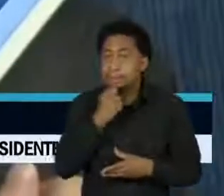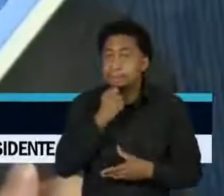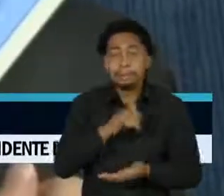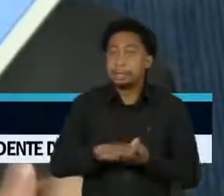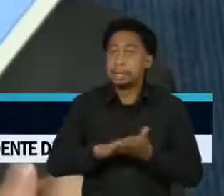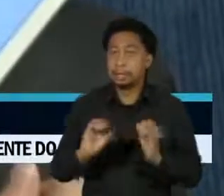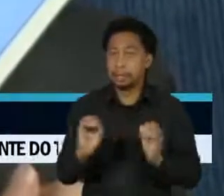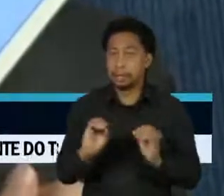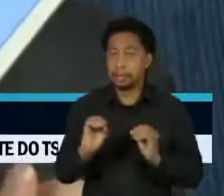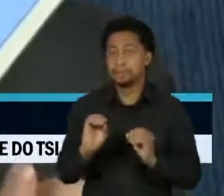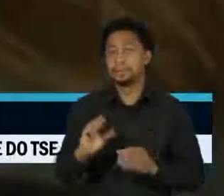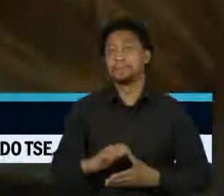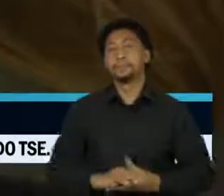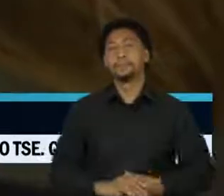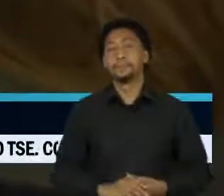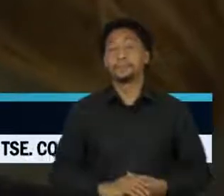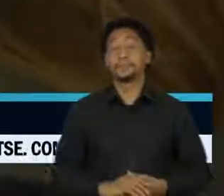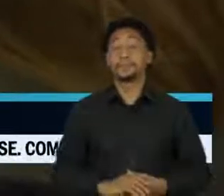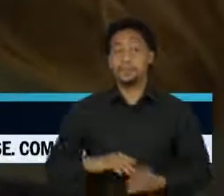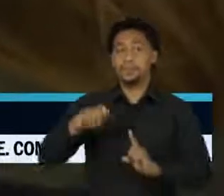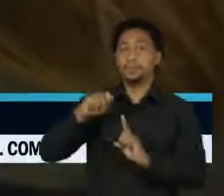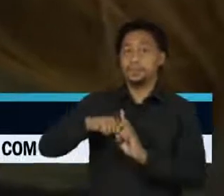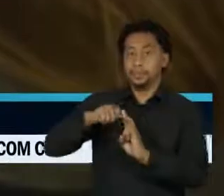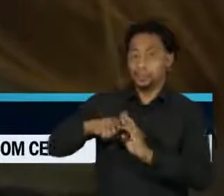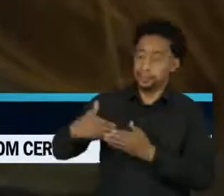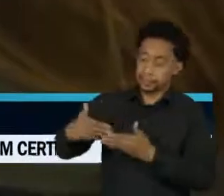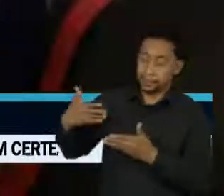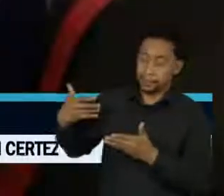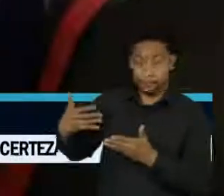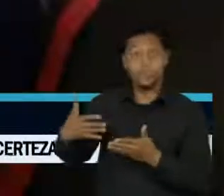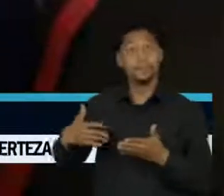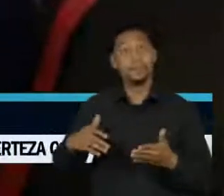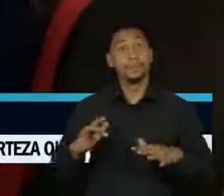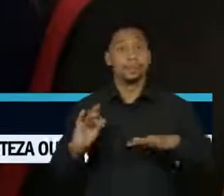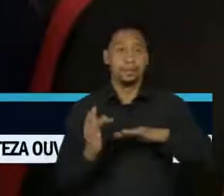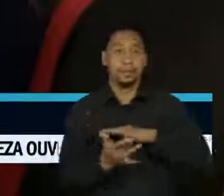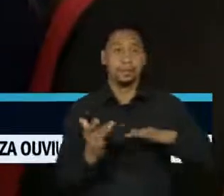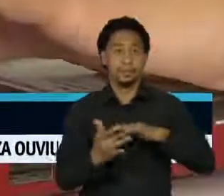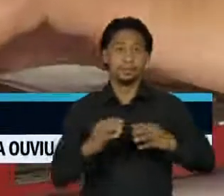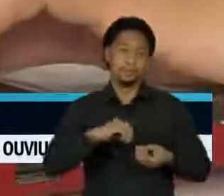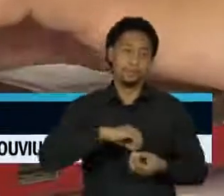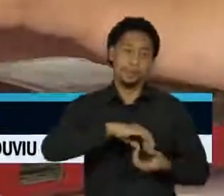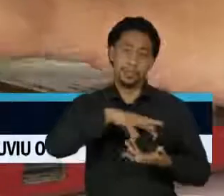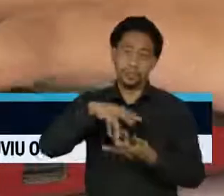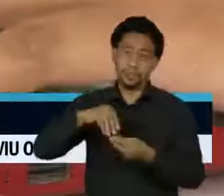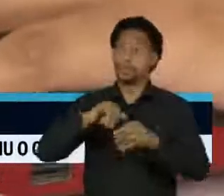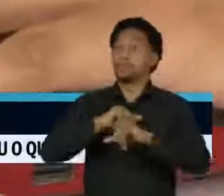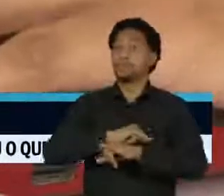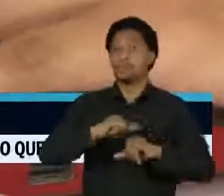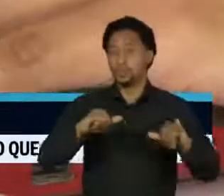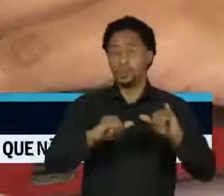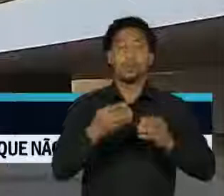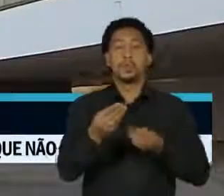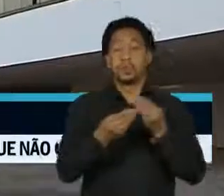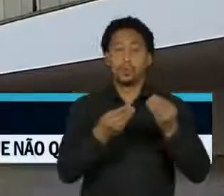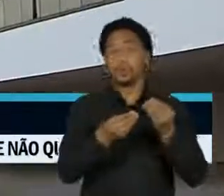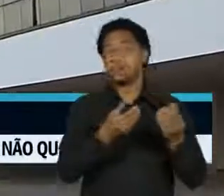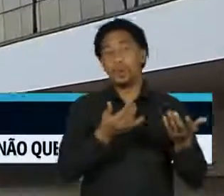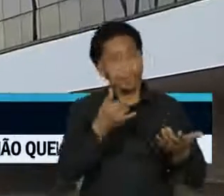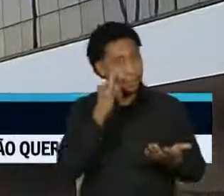Nos últimos meses, plataformas de mídia anunciaram uma série de medidas para combater a desinformação.